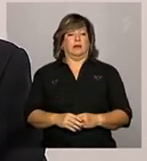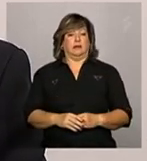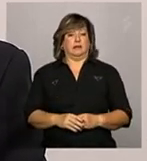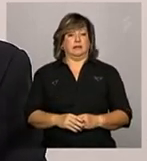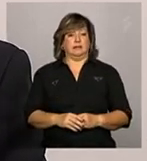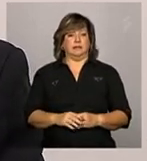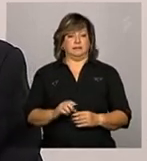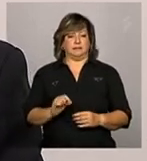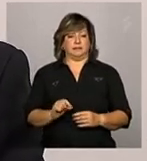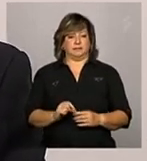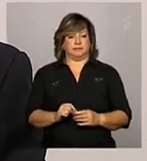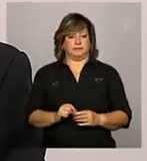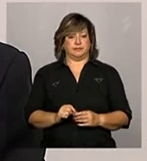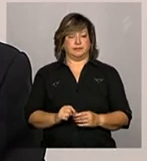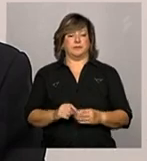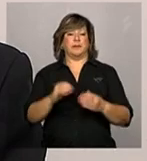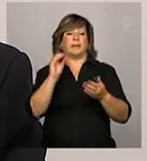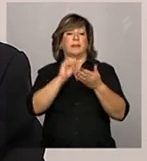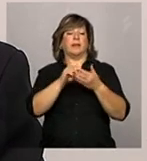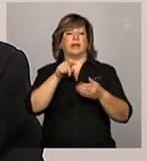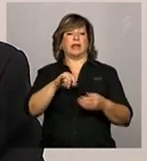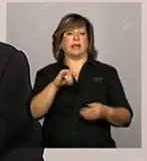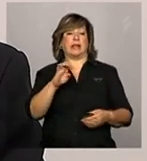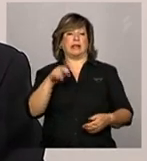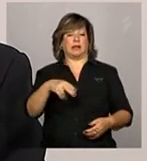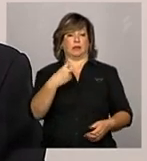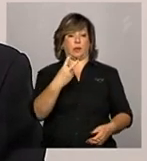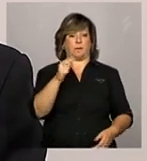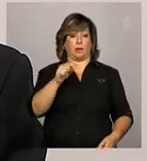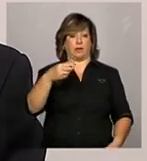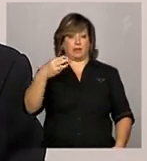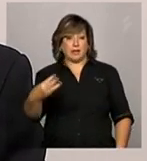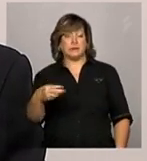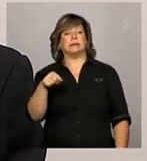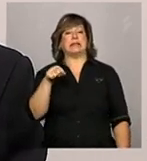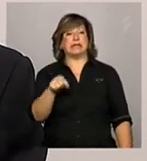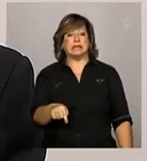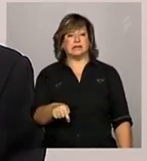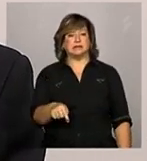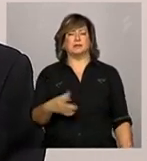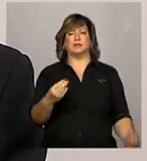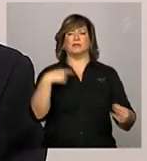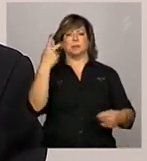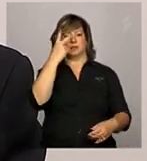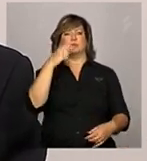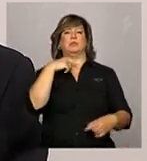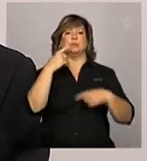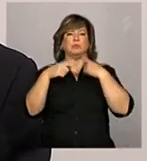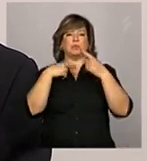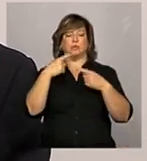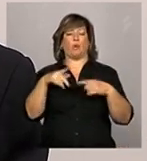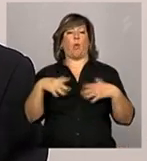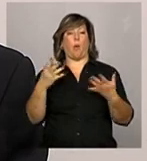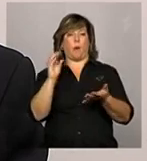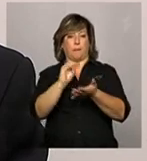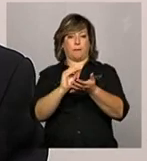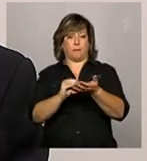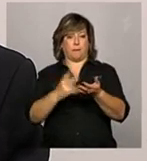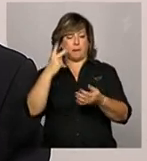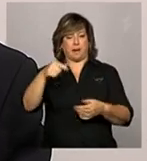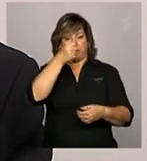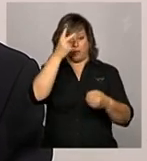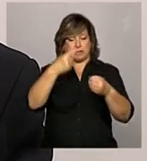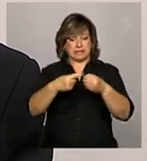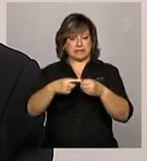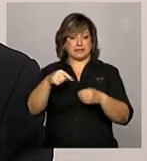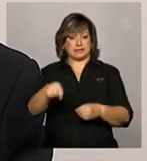No item de despesas também 2.3 é um item que tem gerado muitas dúvidas na hora do preenchimento para o município.